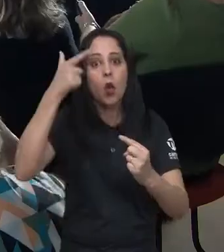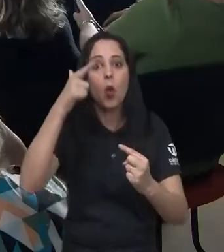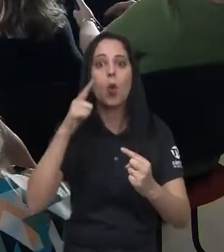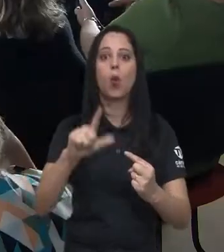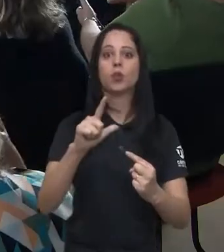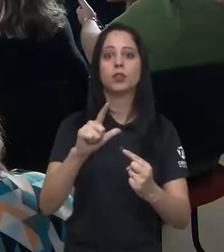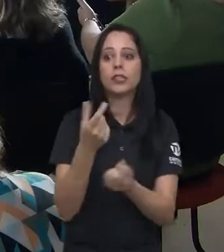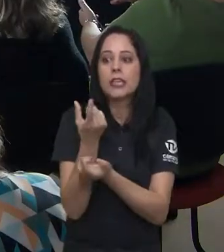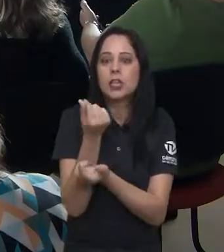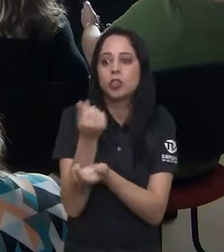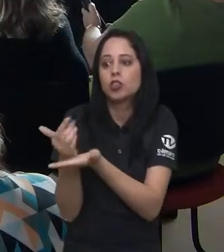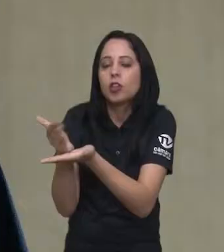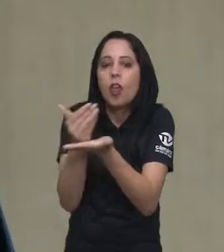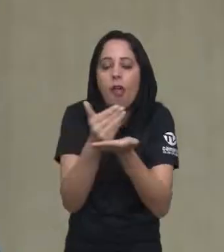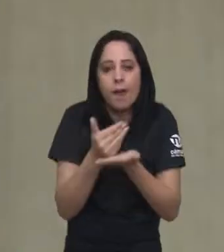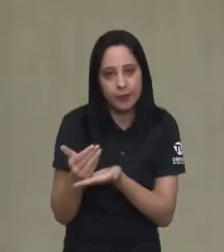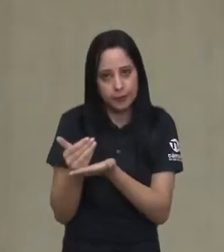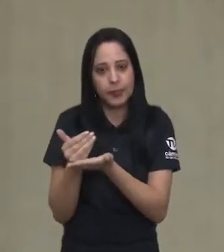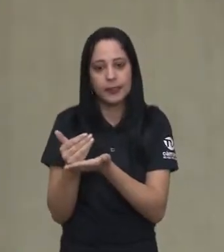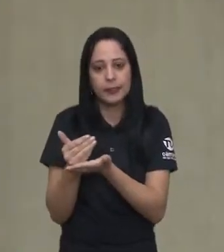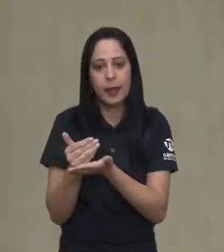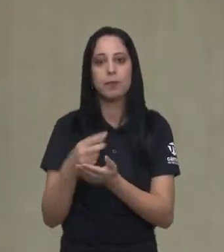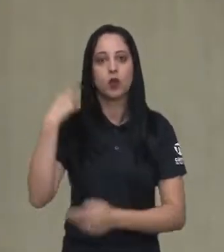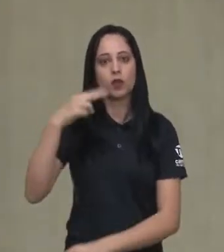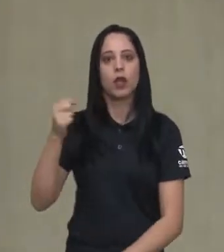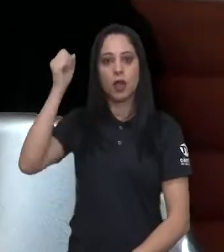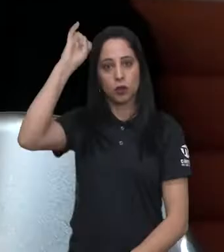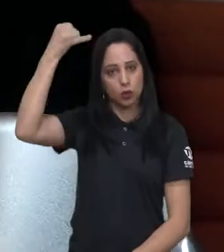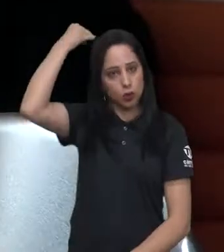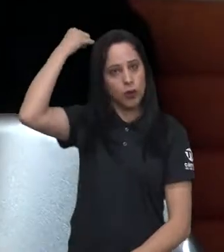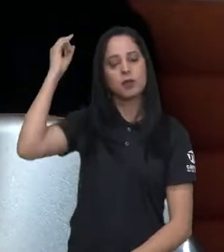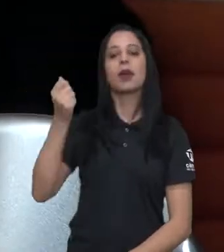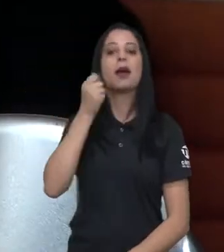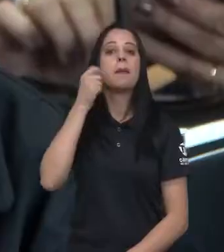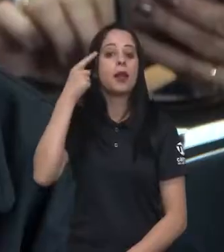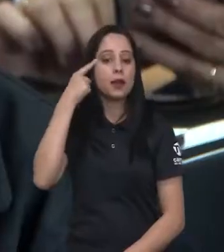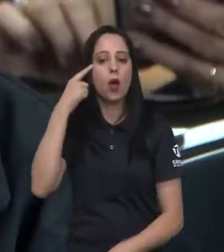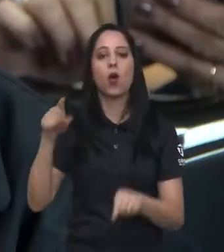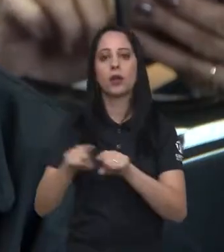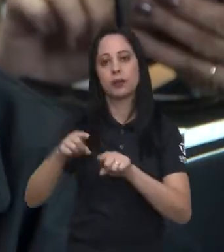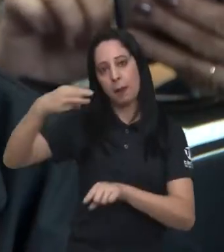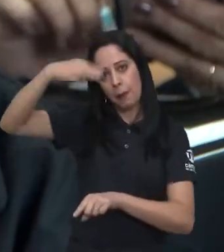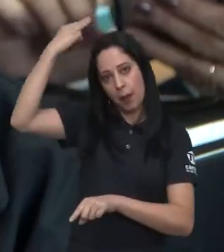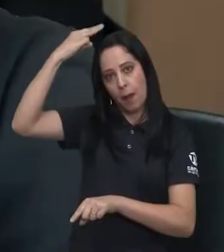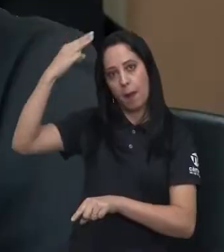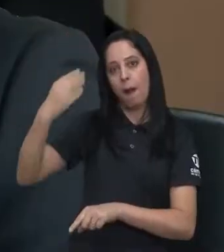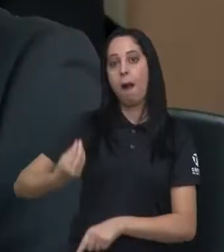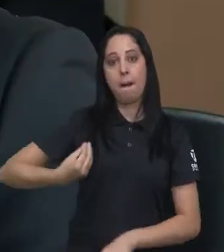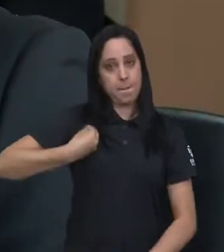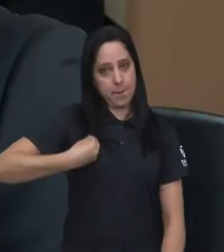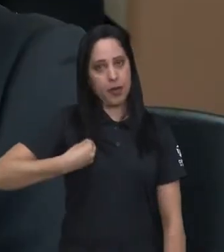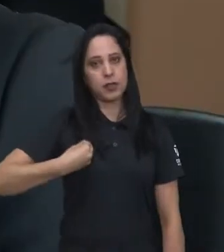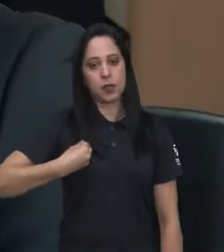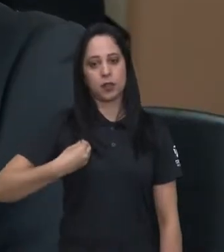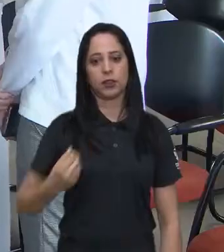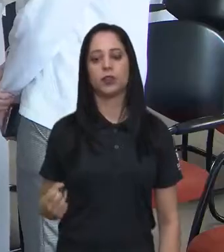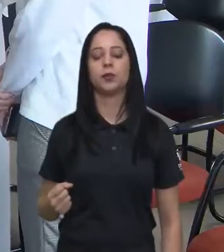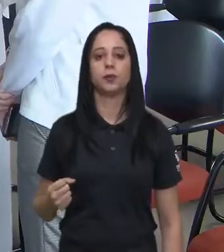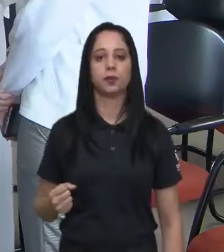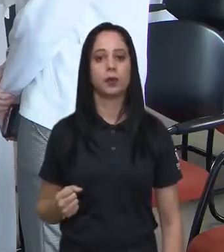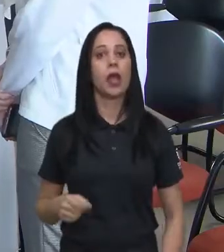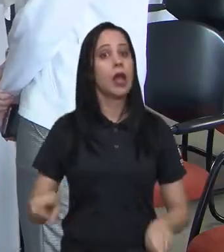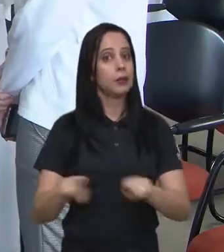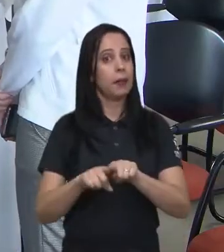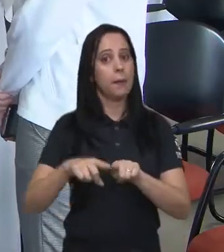Estiveram presentes os vereadores Dr. José Cláudio, Amélia Naomi, Júnior da Farmácia e Milton Vieira Filho,